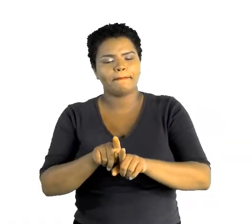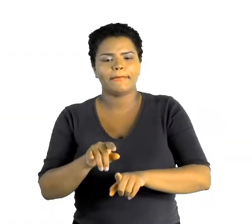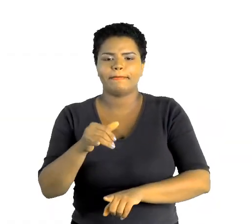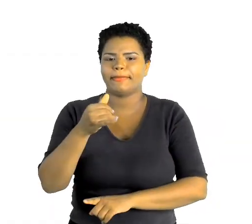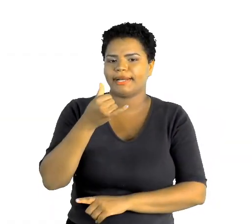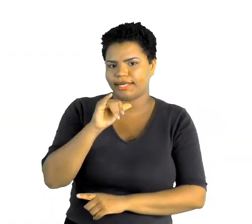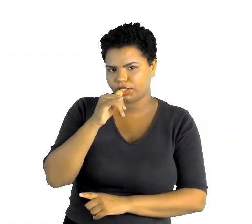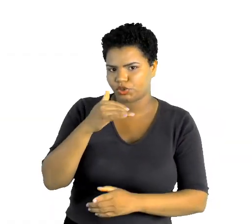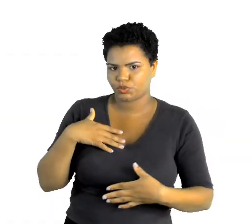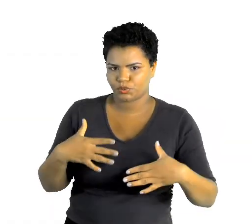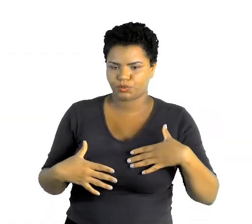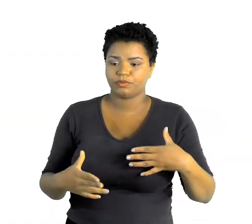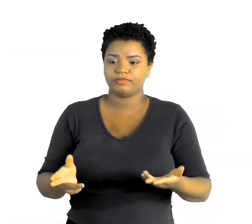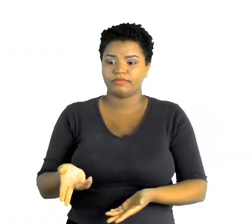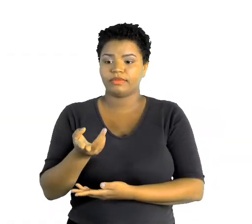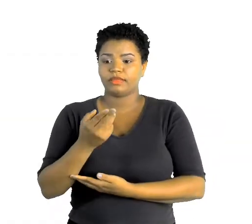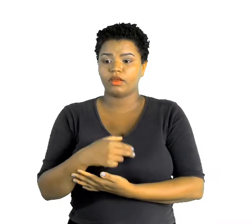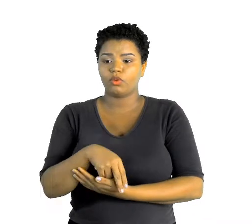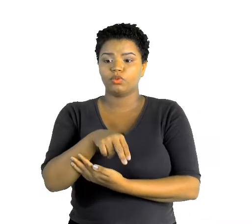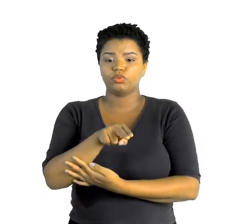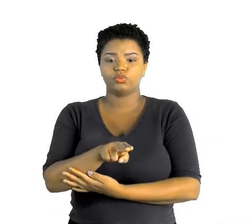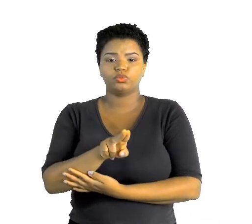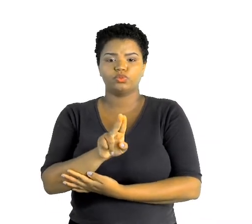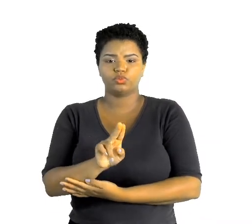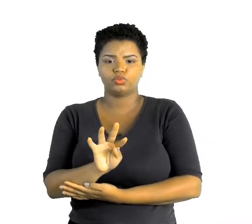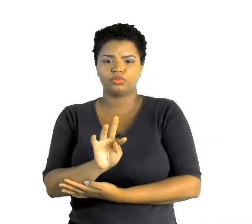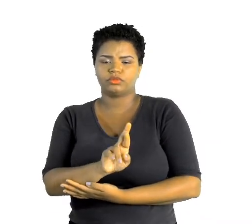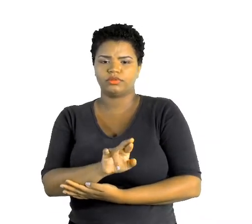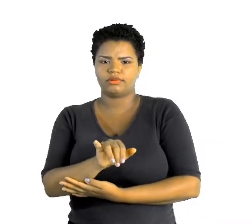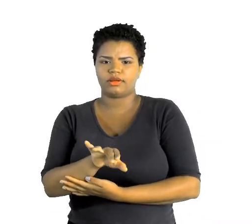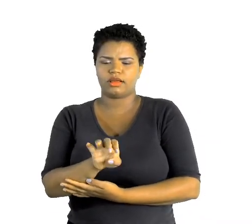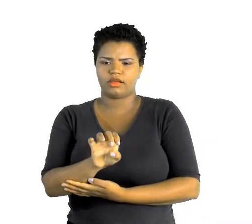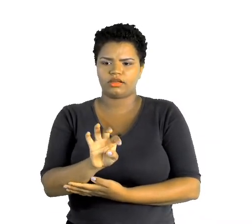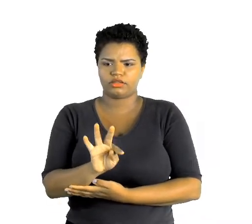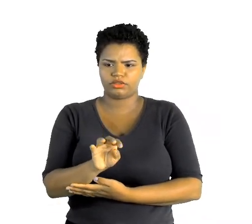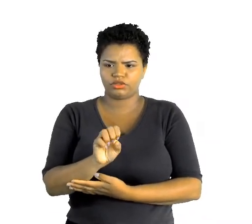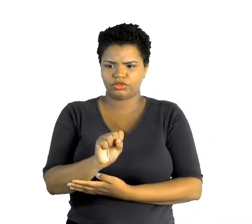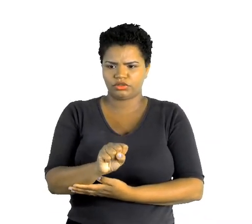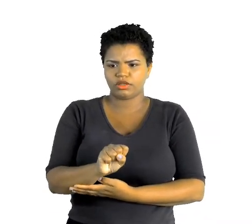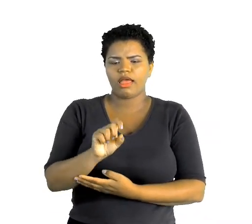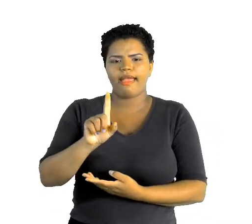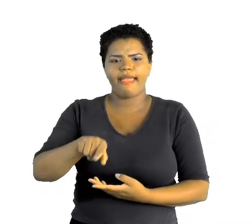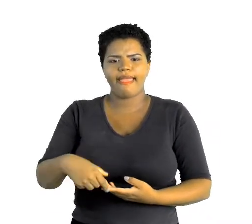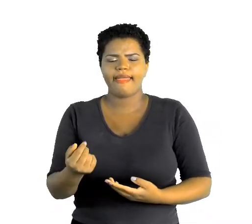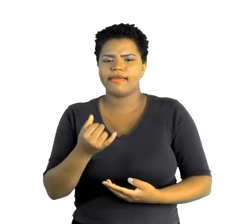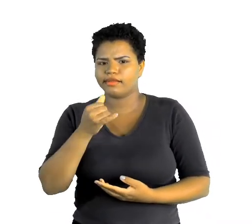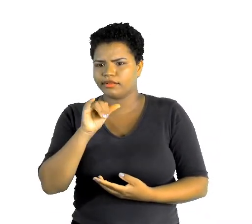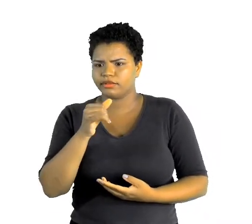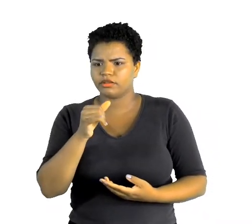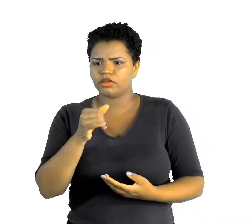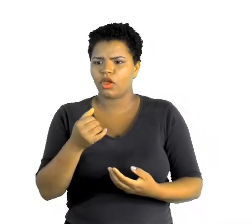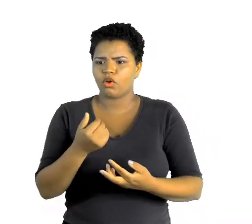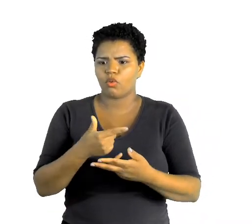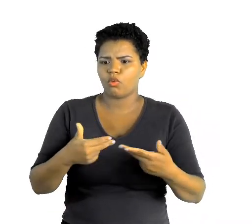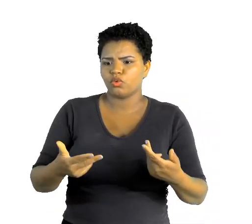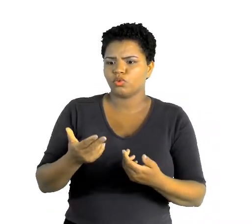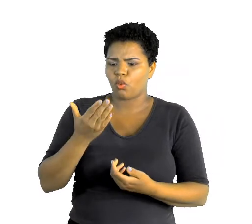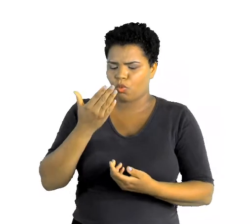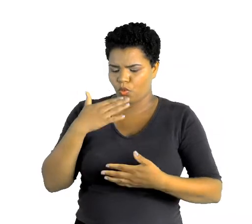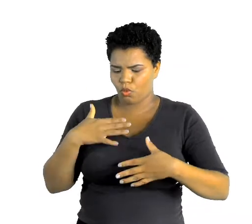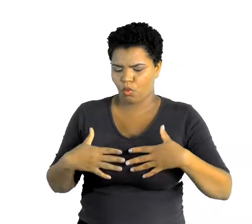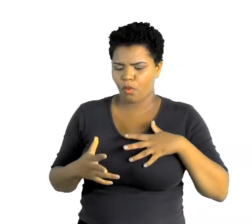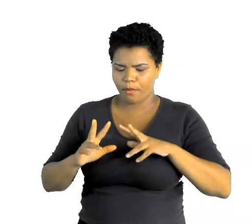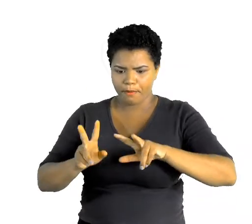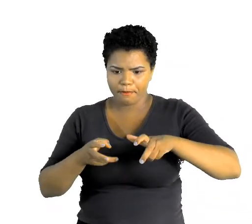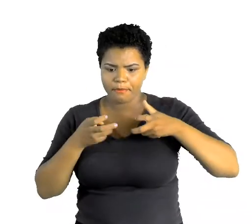nutrientes são essas substâncias que o nosso corpo utiliza para gerar energia e para construir o nosso corpo.